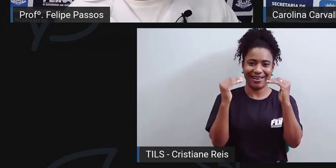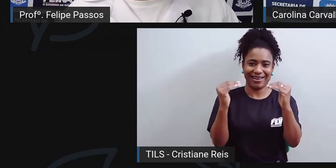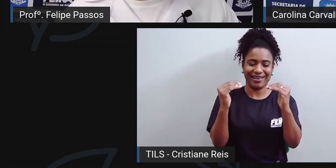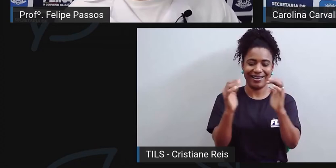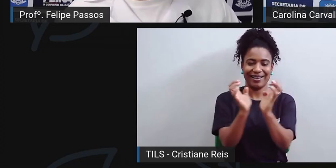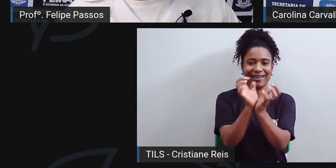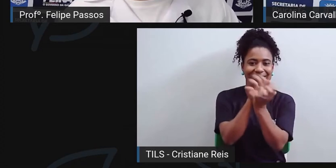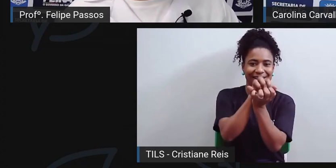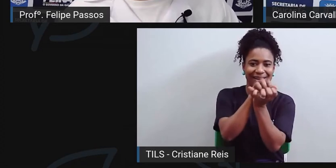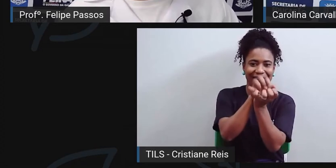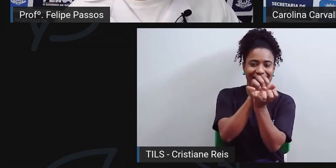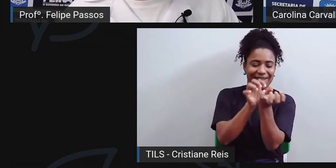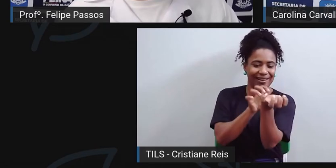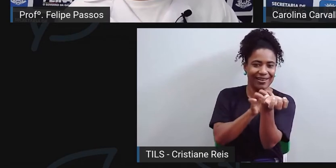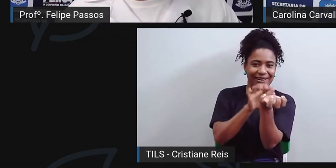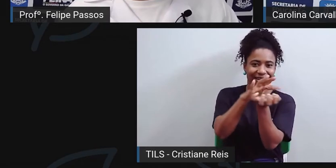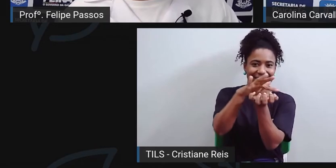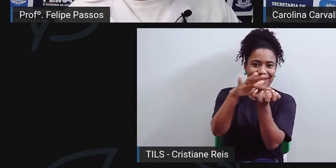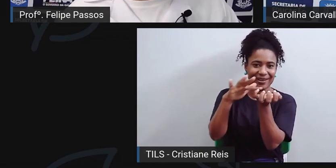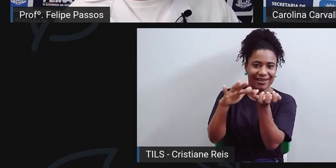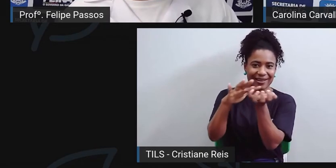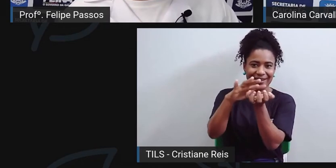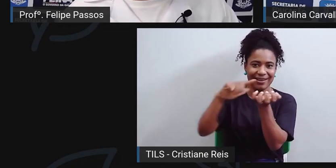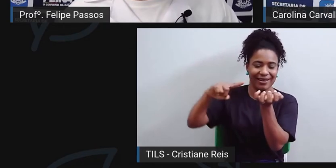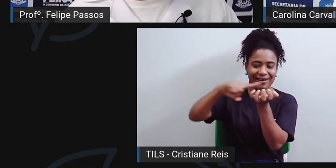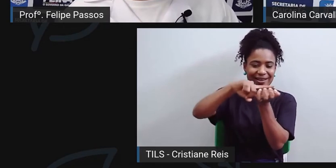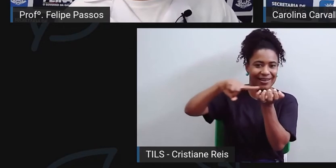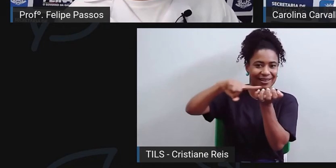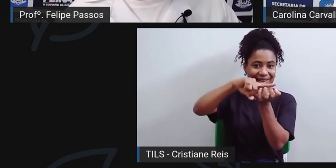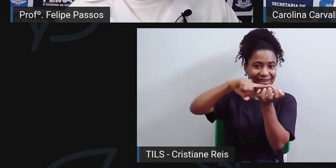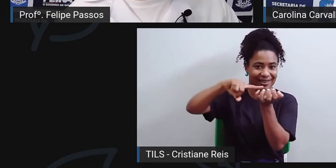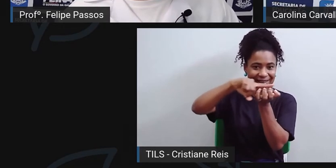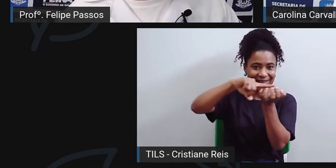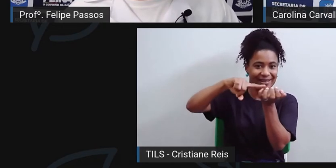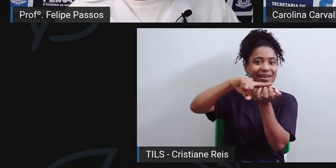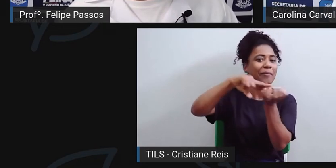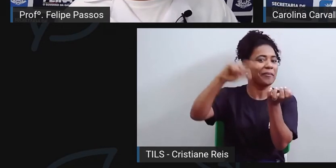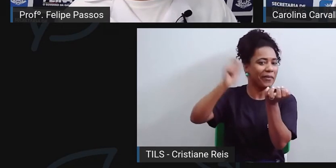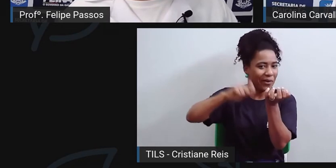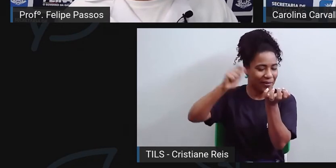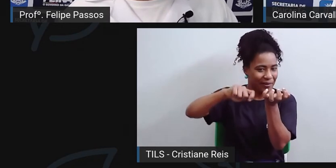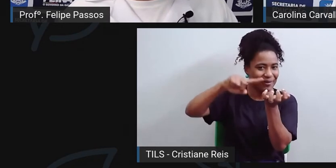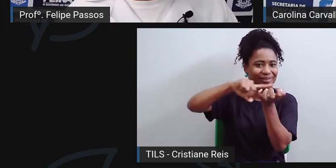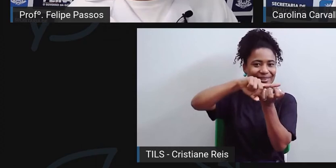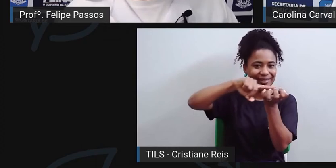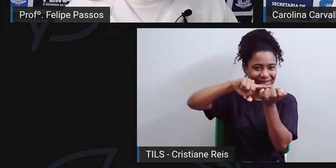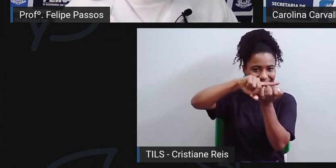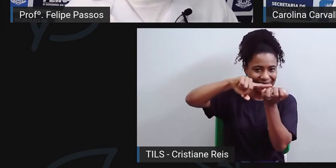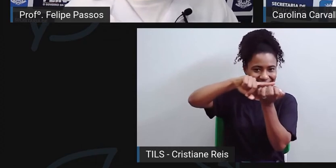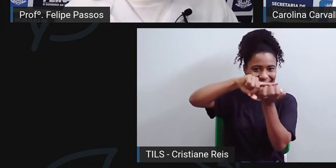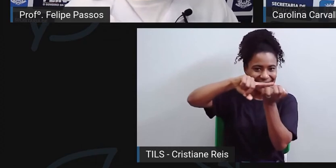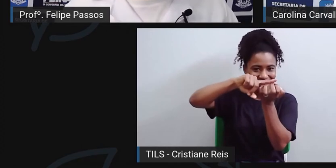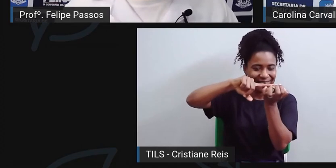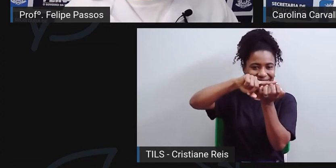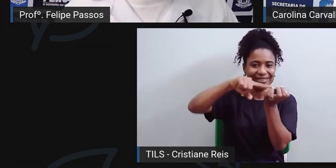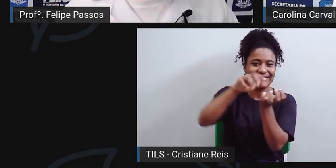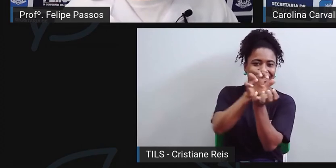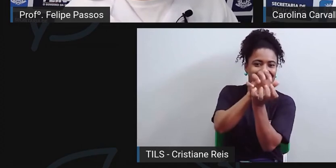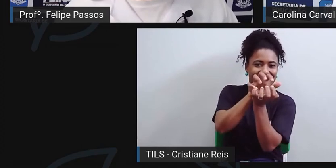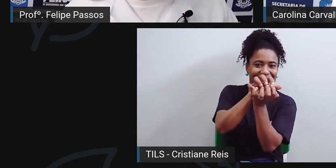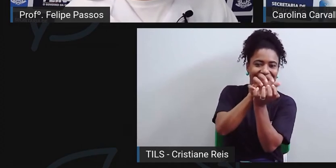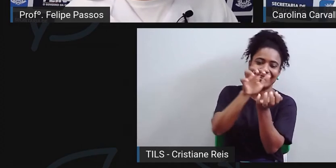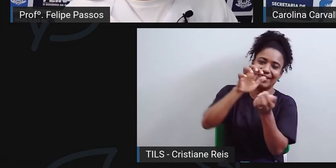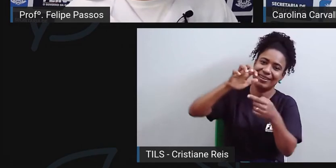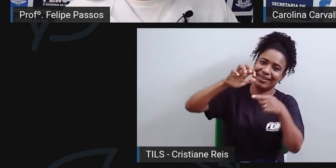eu vou fazer sim um movimento de vai e vem para tirar essa sujeira que fica nessas entradinhas aqui. Terminei